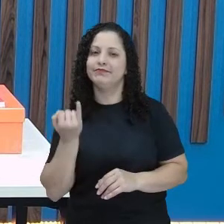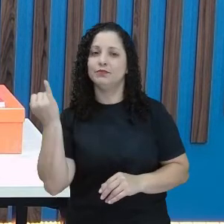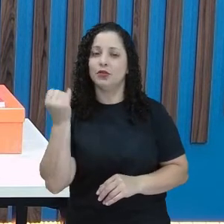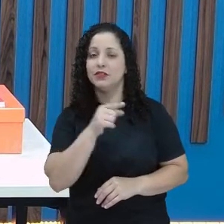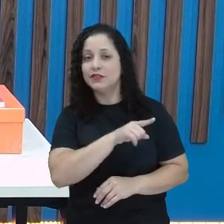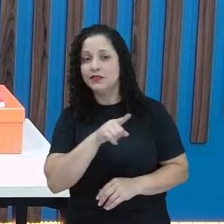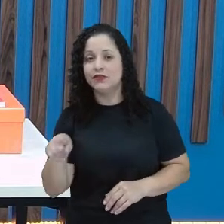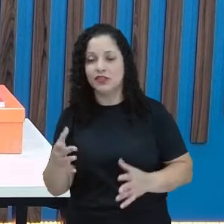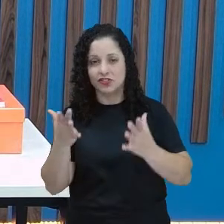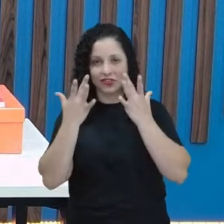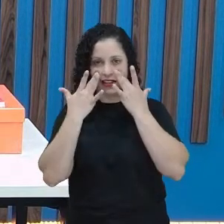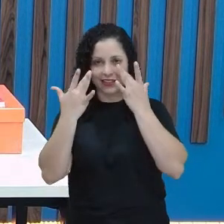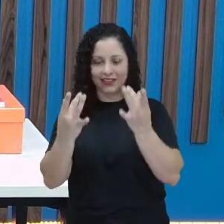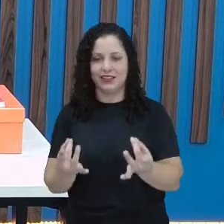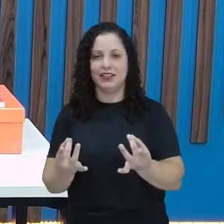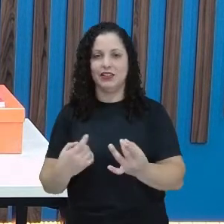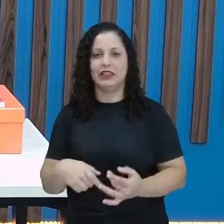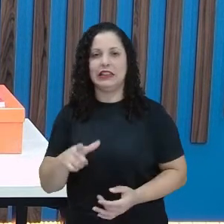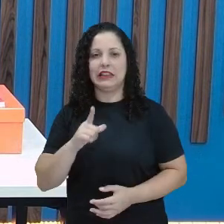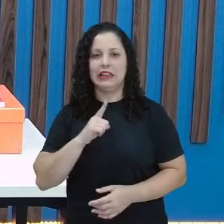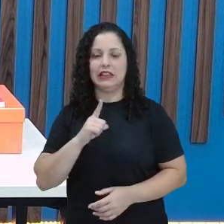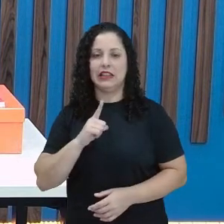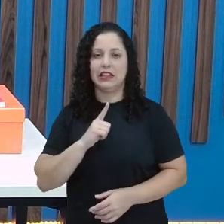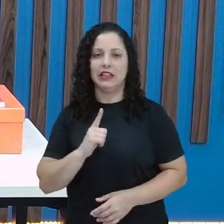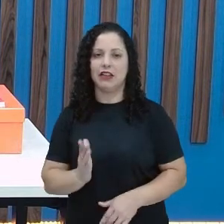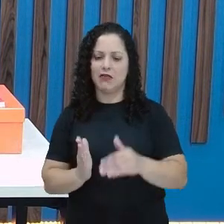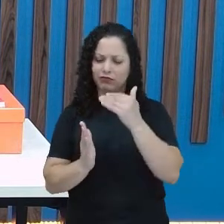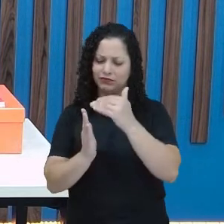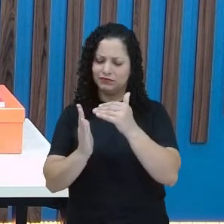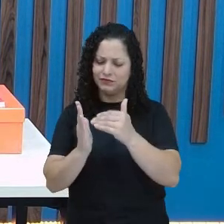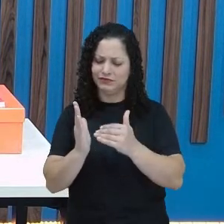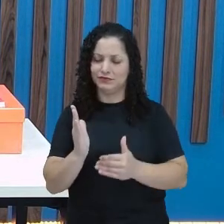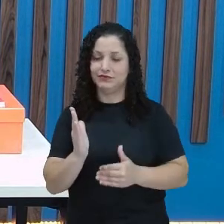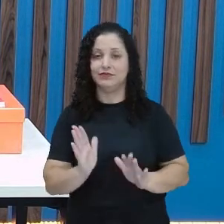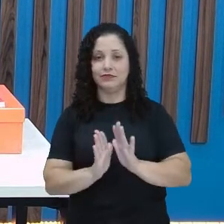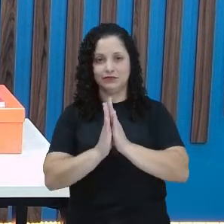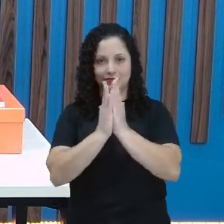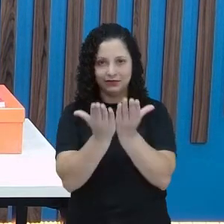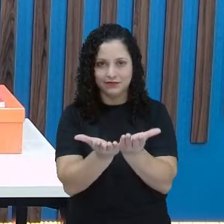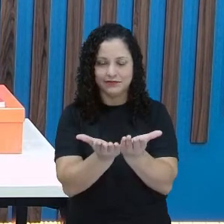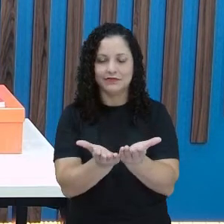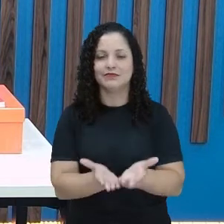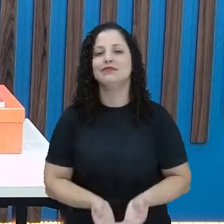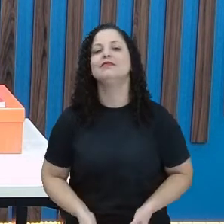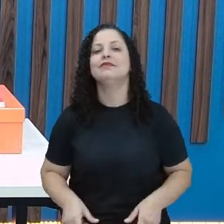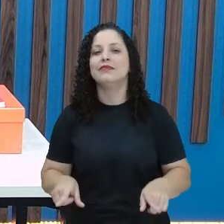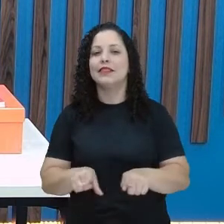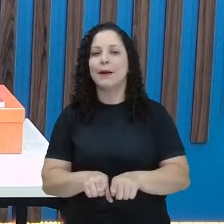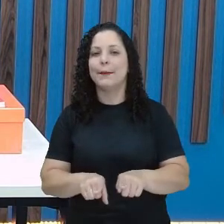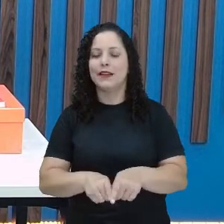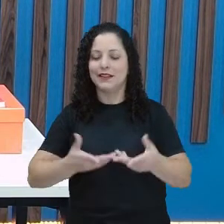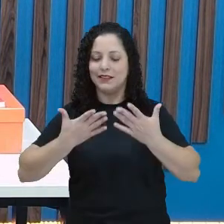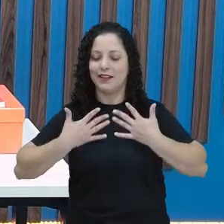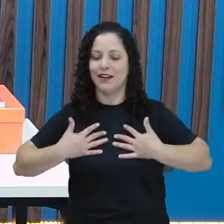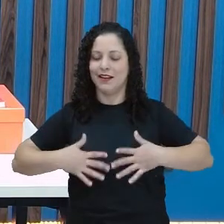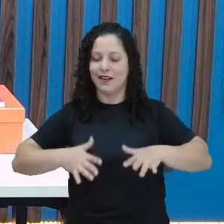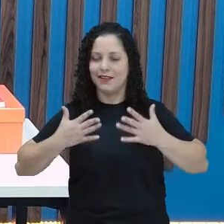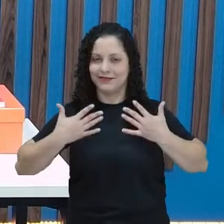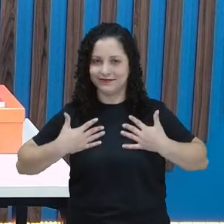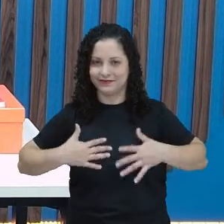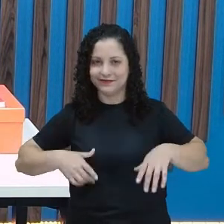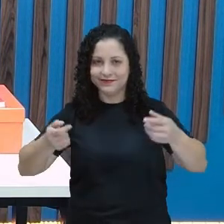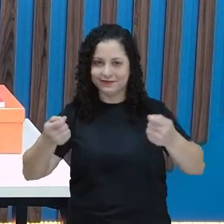atento, né? Com este material aí, num cantinho reservado e mais sossegado. Tá bem